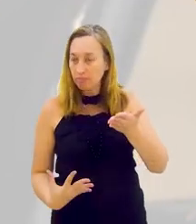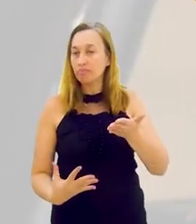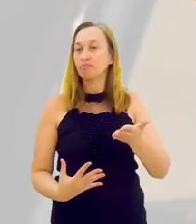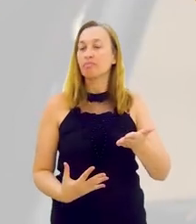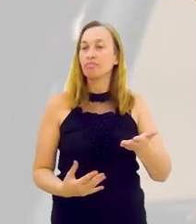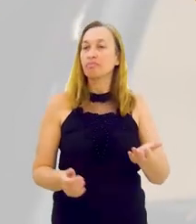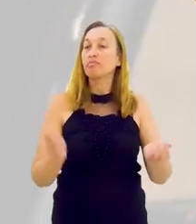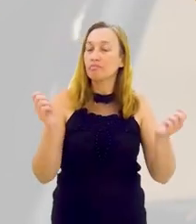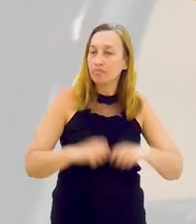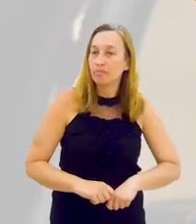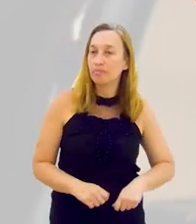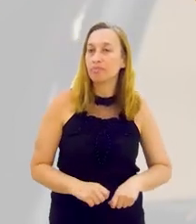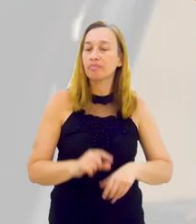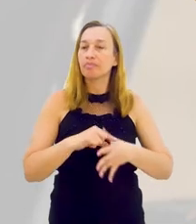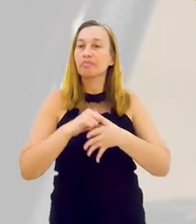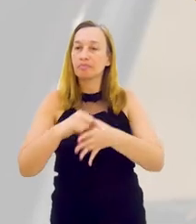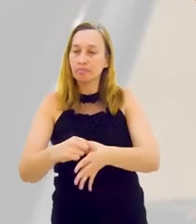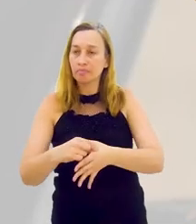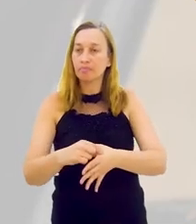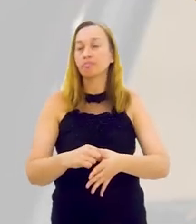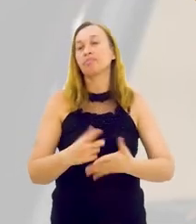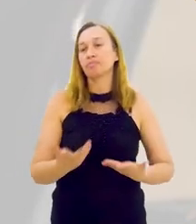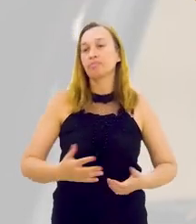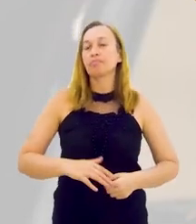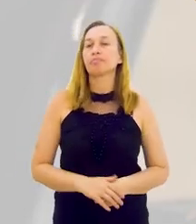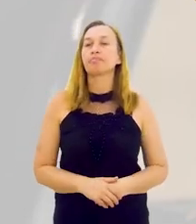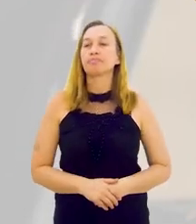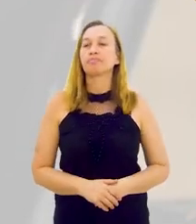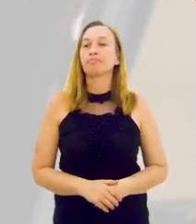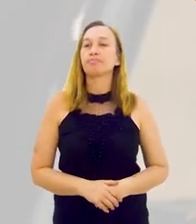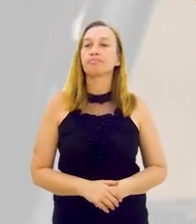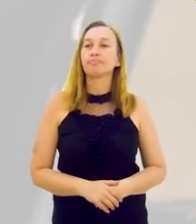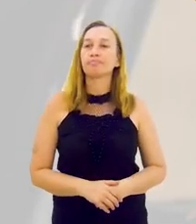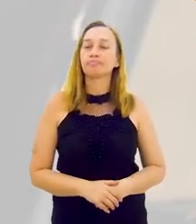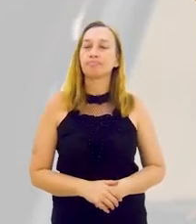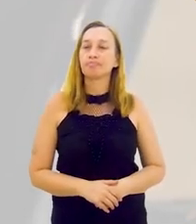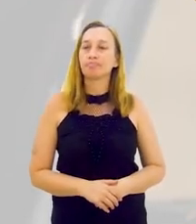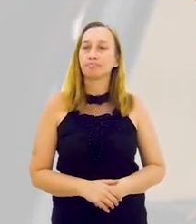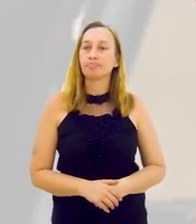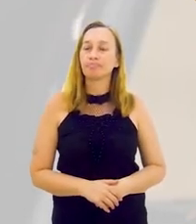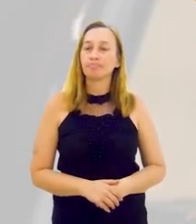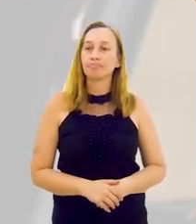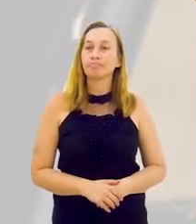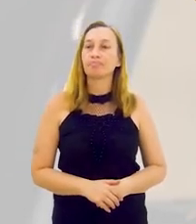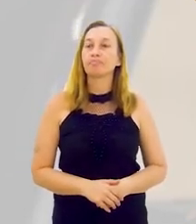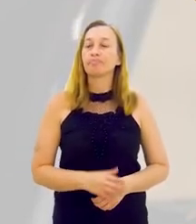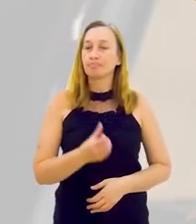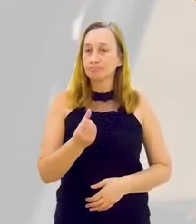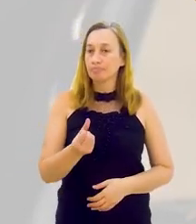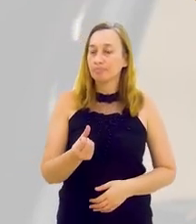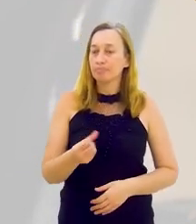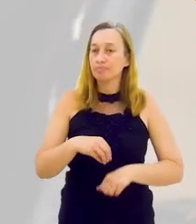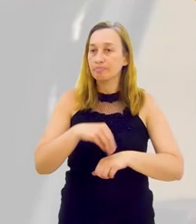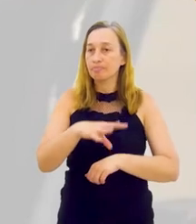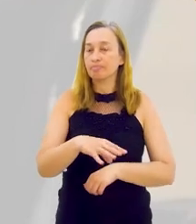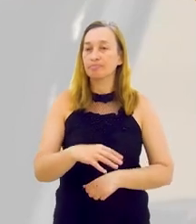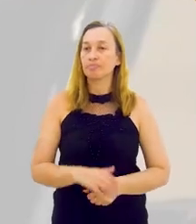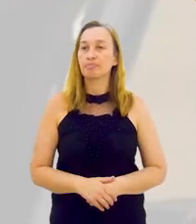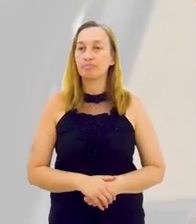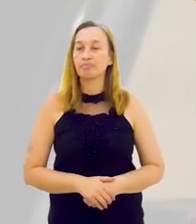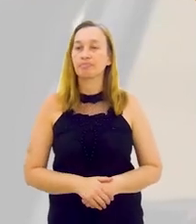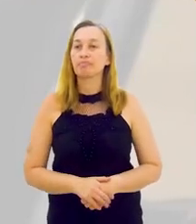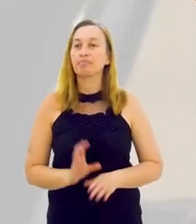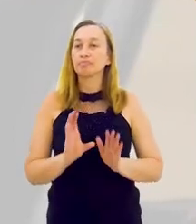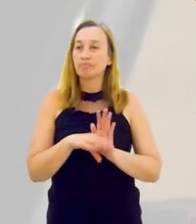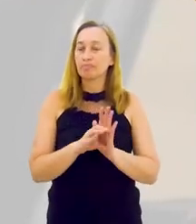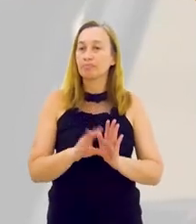muito claro quando eu falo isso no livro. Então, a gente tem que sensibilizar e capacitar essas lideranças e os agentes de fomento. A partir daí, está aí